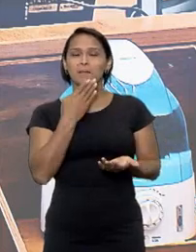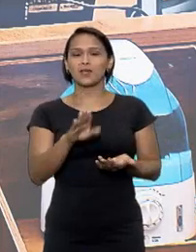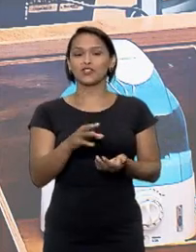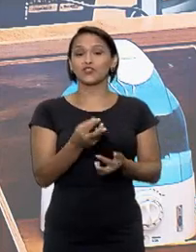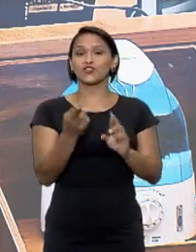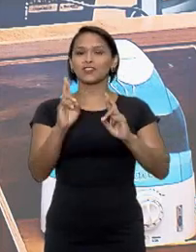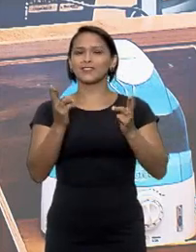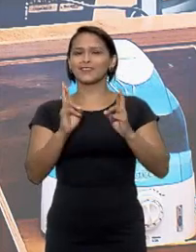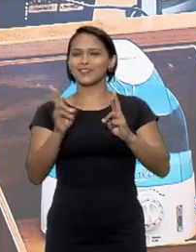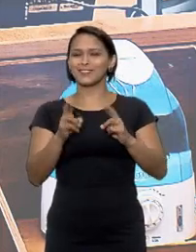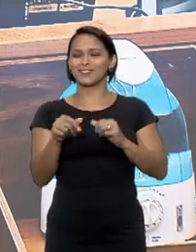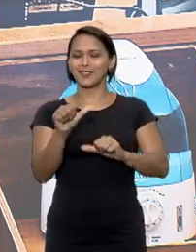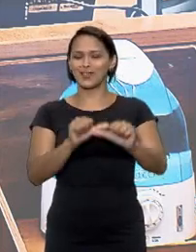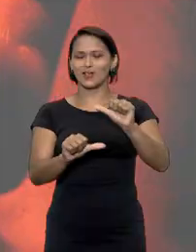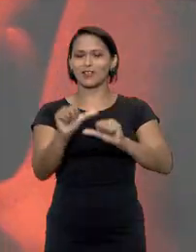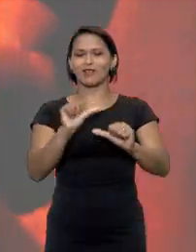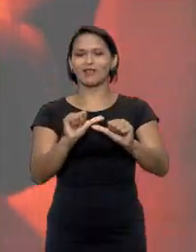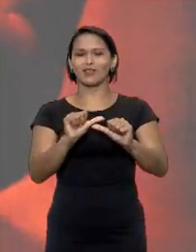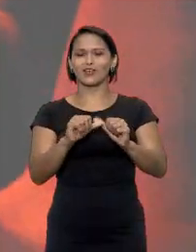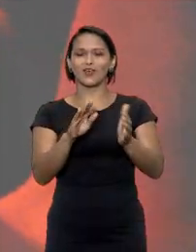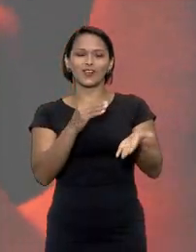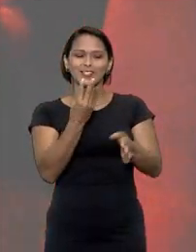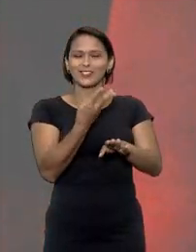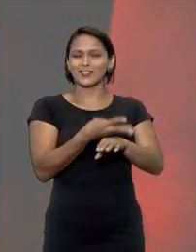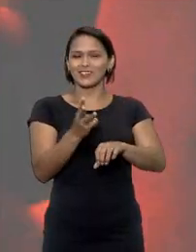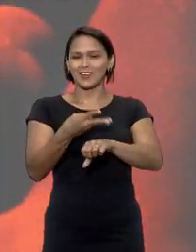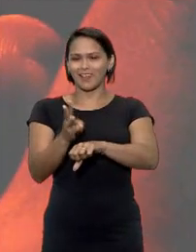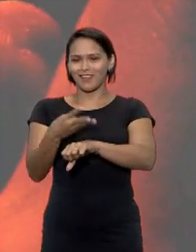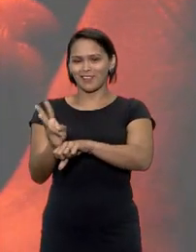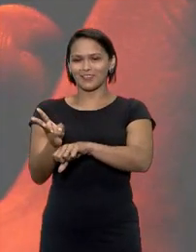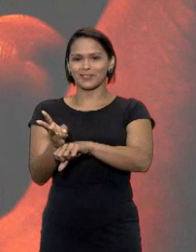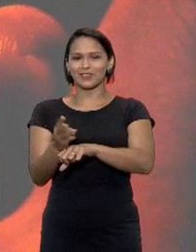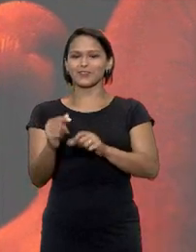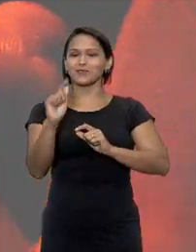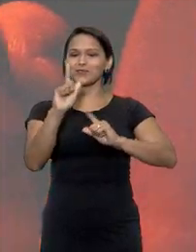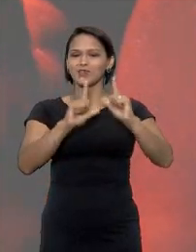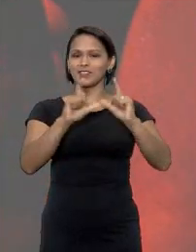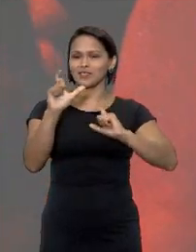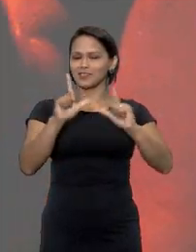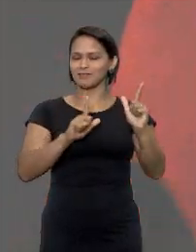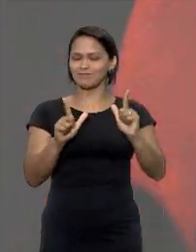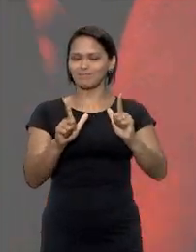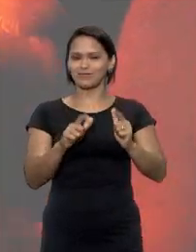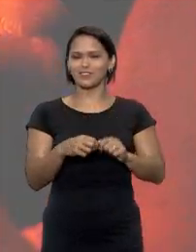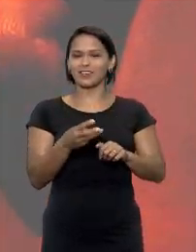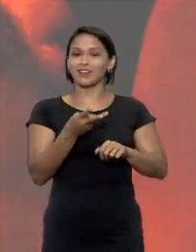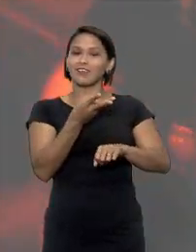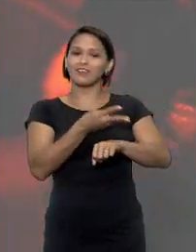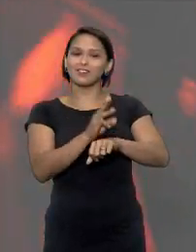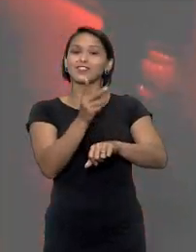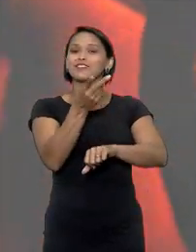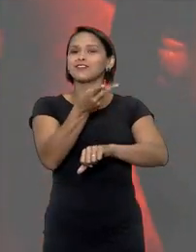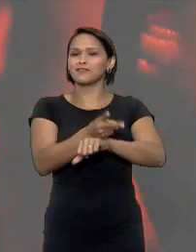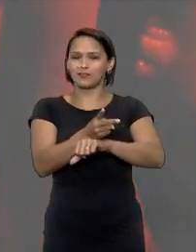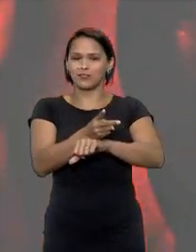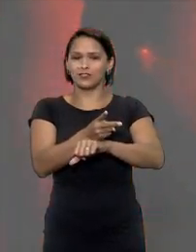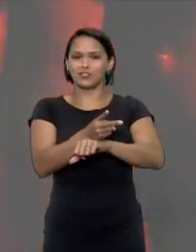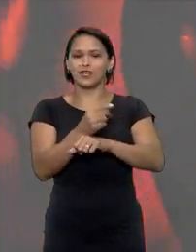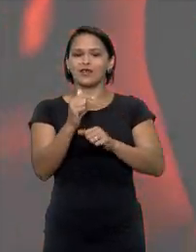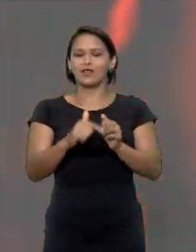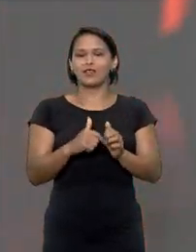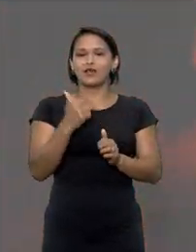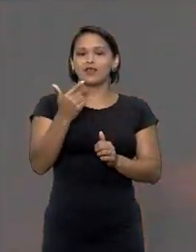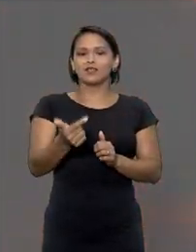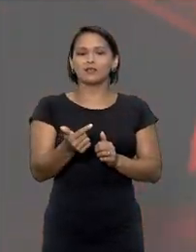e adolescentes pela internet ele usava as redes sociais para persuadir as vítimas a enviarem fotos e vídeos íntimos